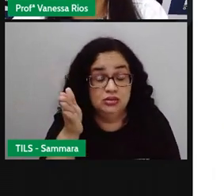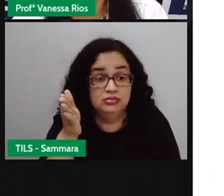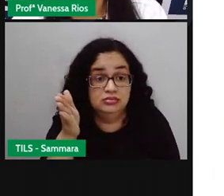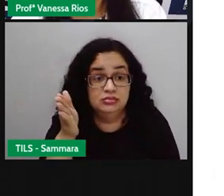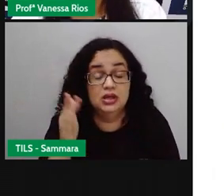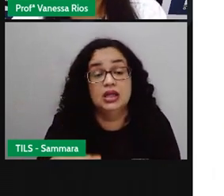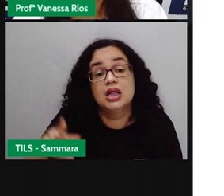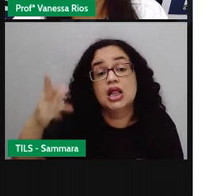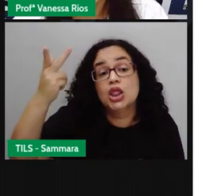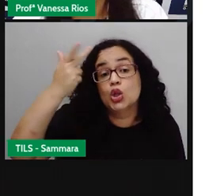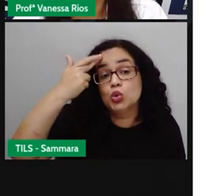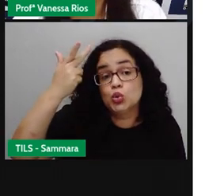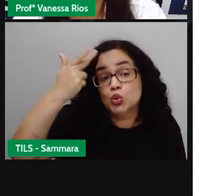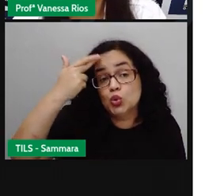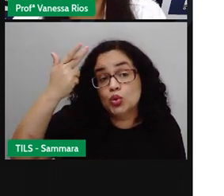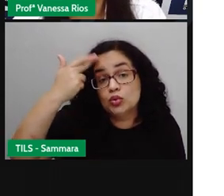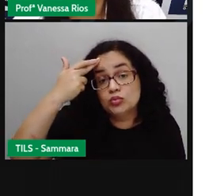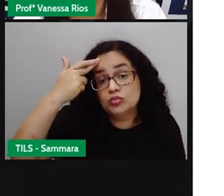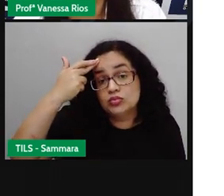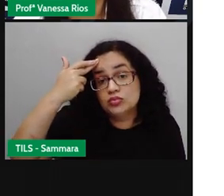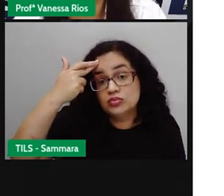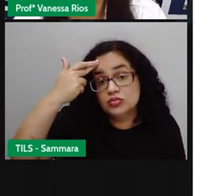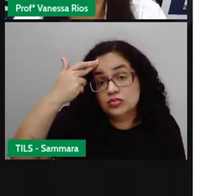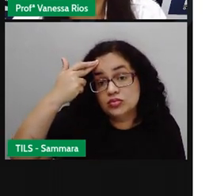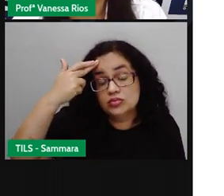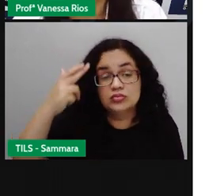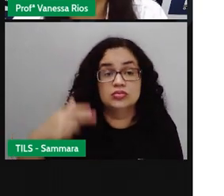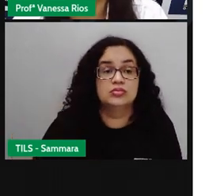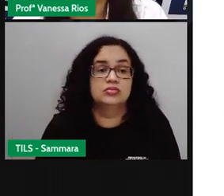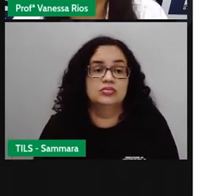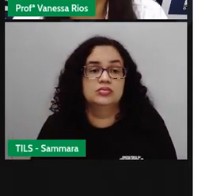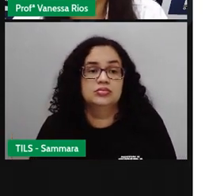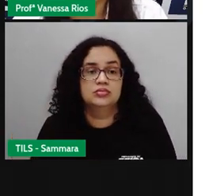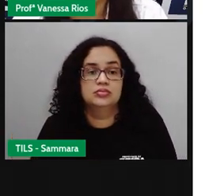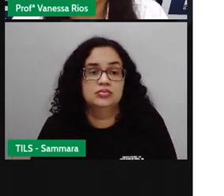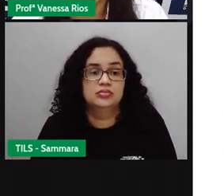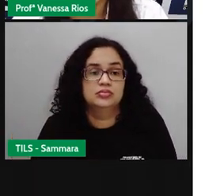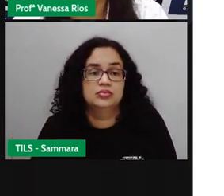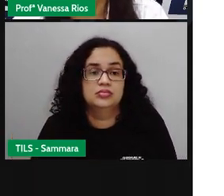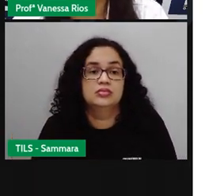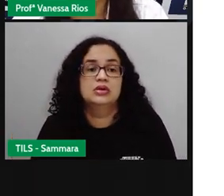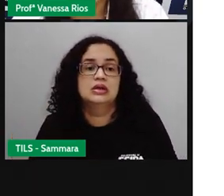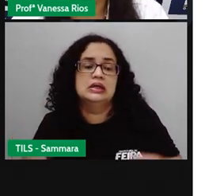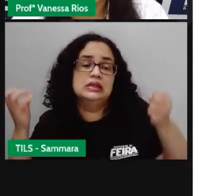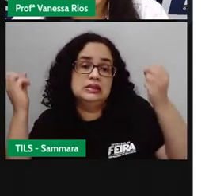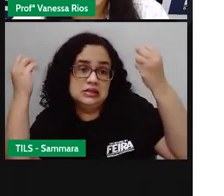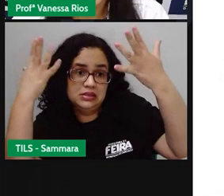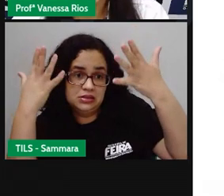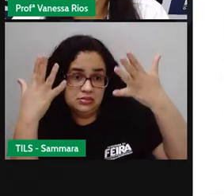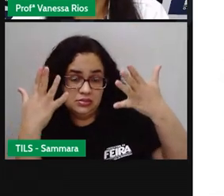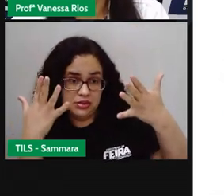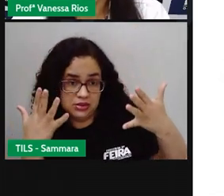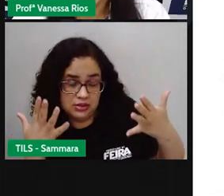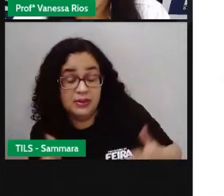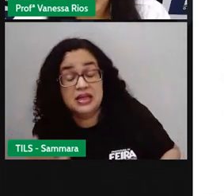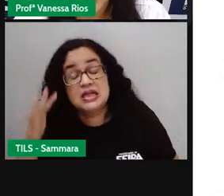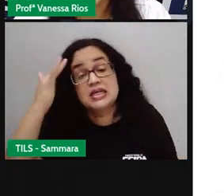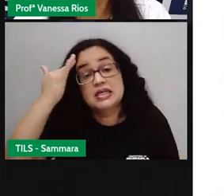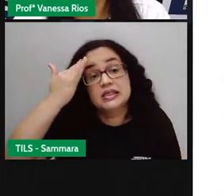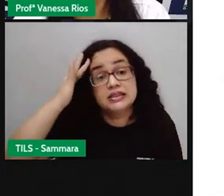muito mais natural, não é? E vai ficar de uma forma mais explicada, né? Para ser